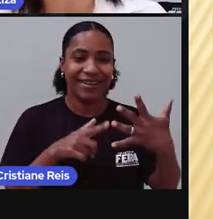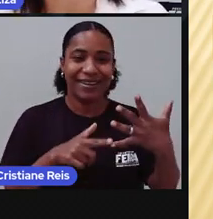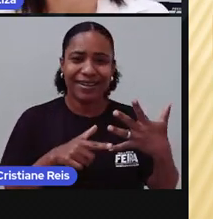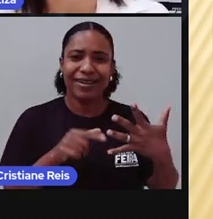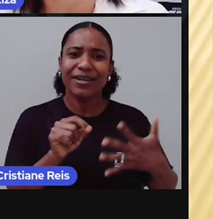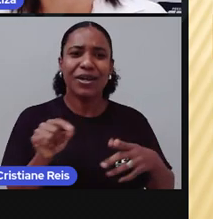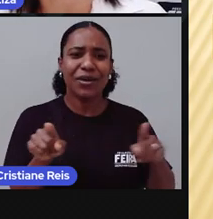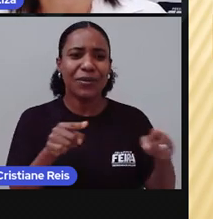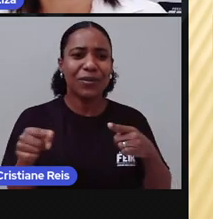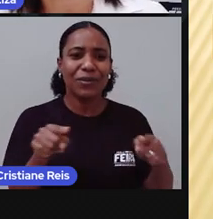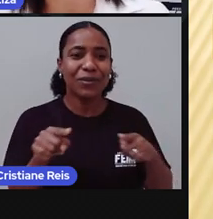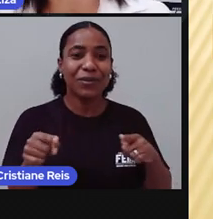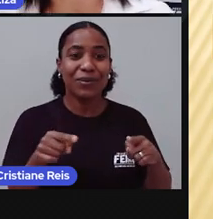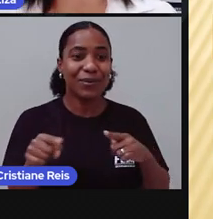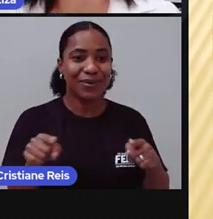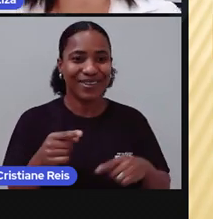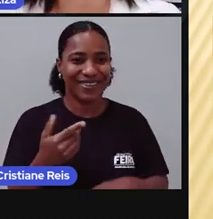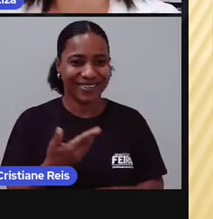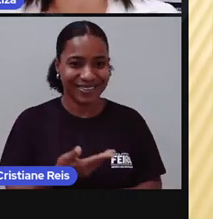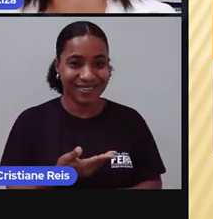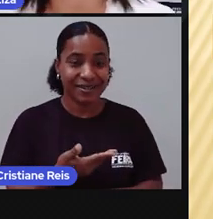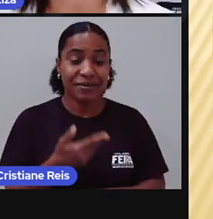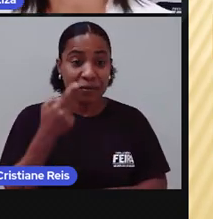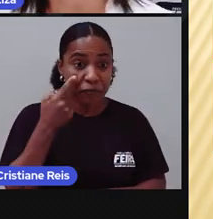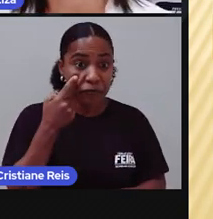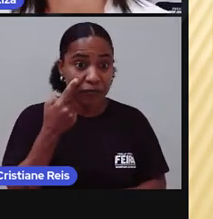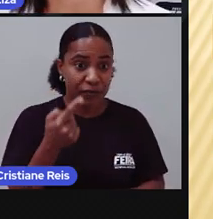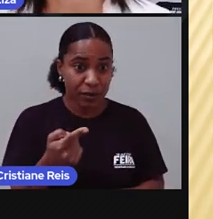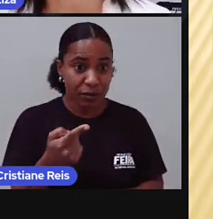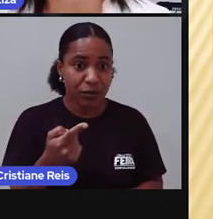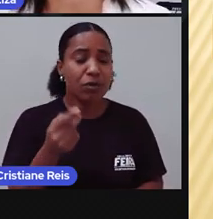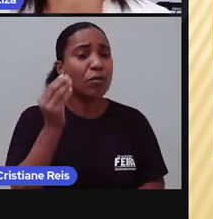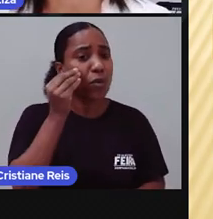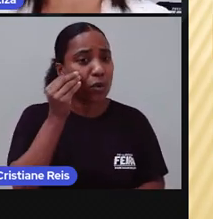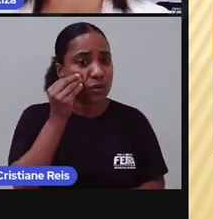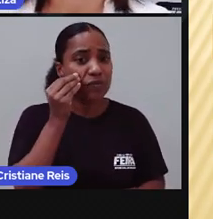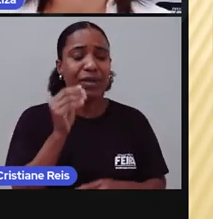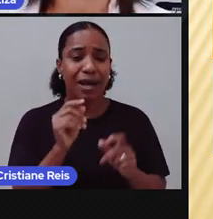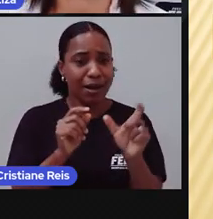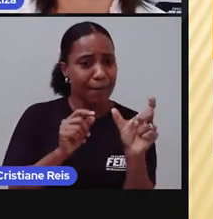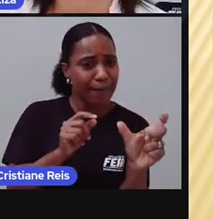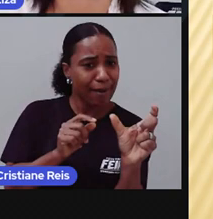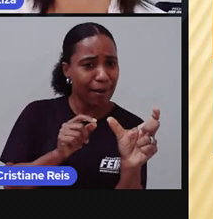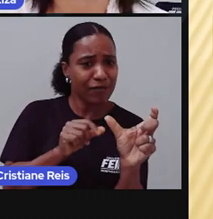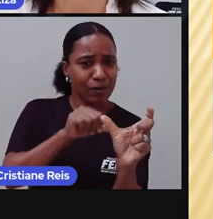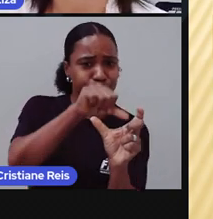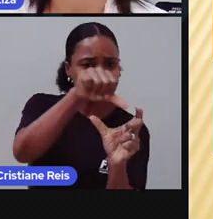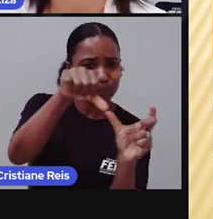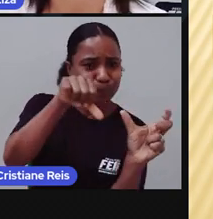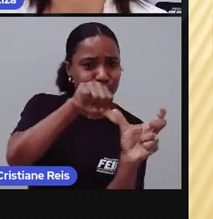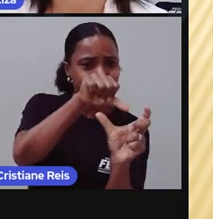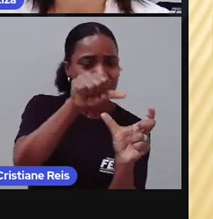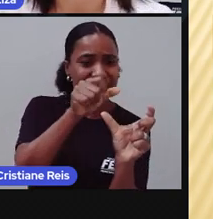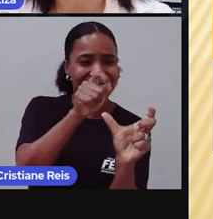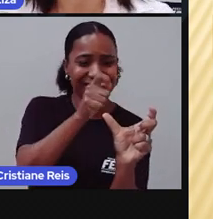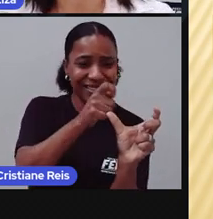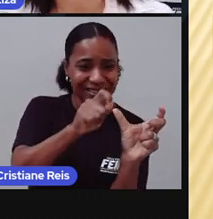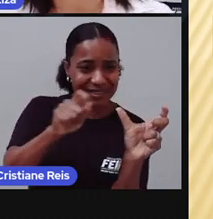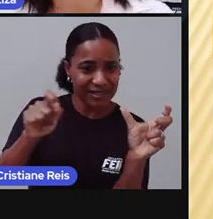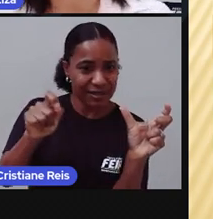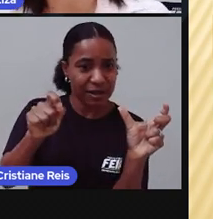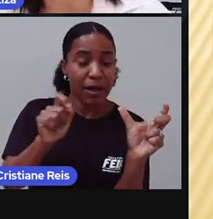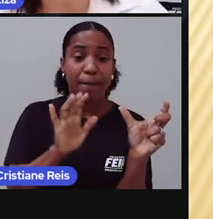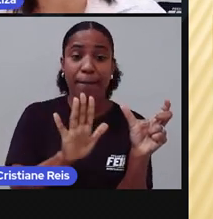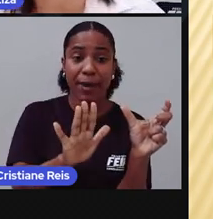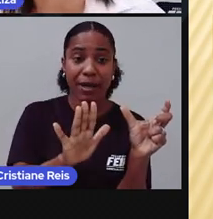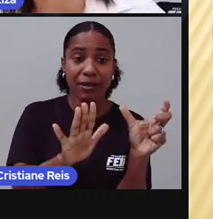O que a gente observa? Às vezes ela tem uma pequena alteração na escrita. E na oralidade, é claro. Mas, às